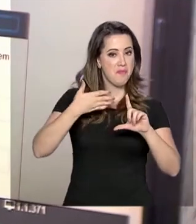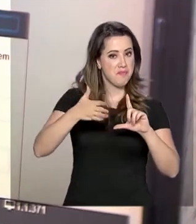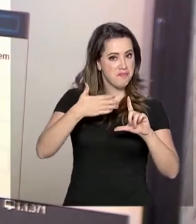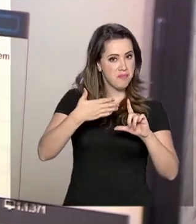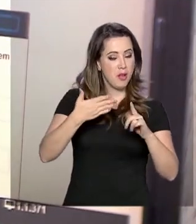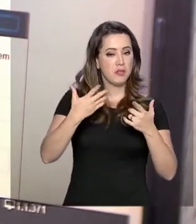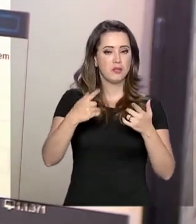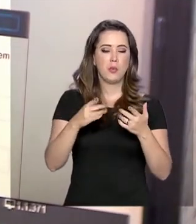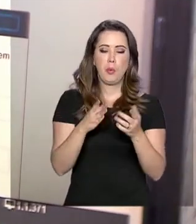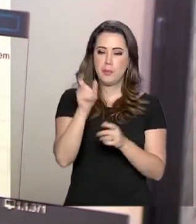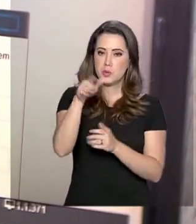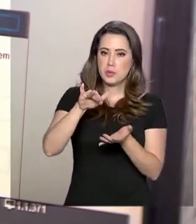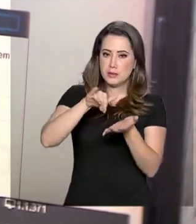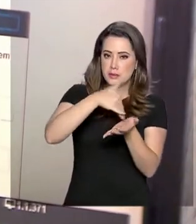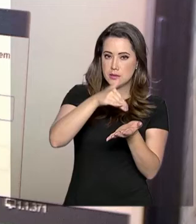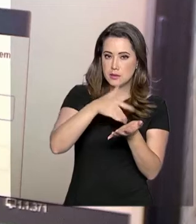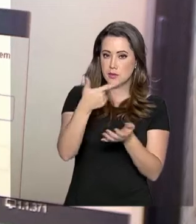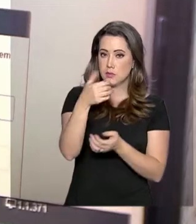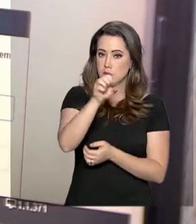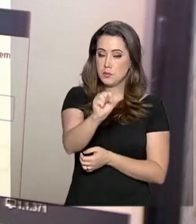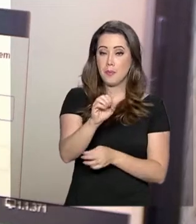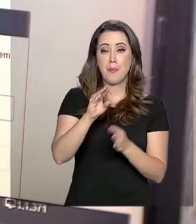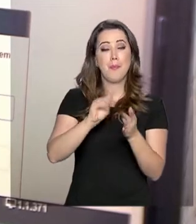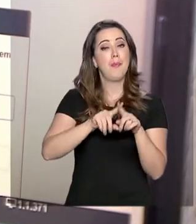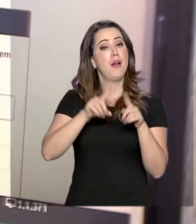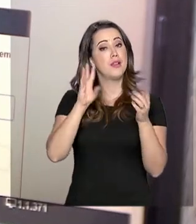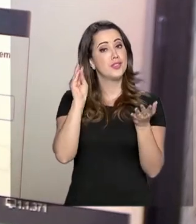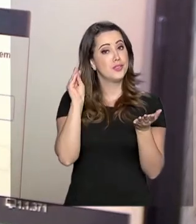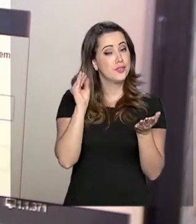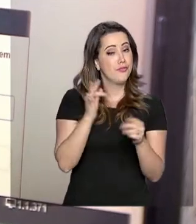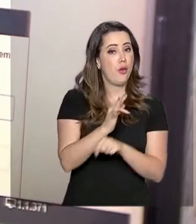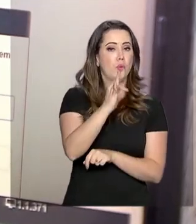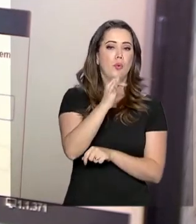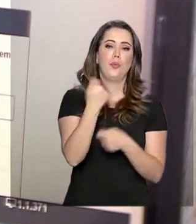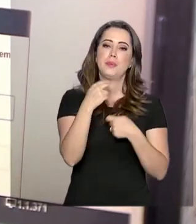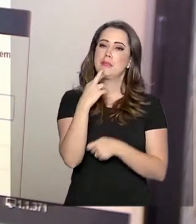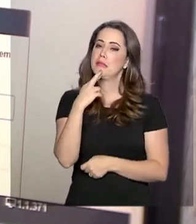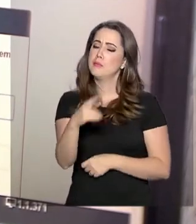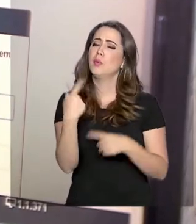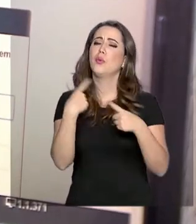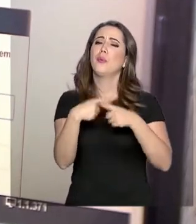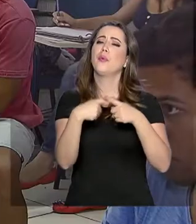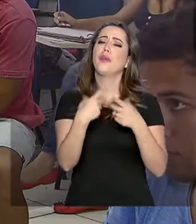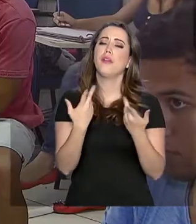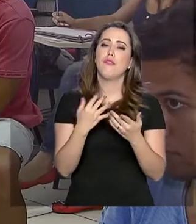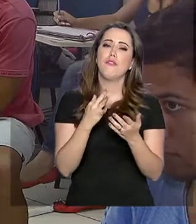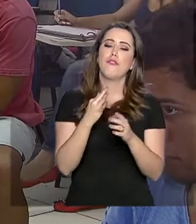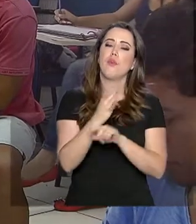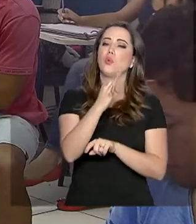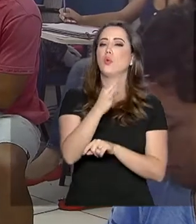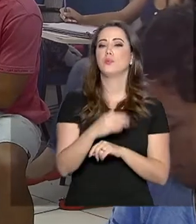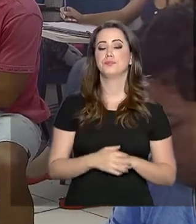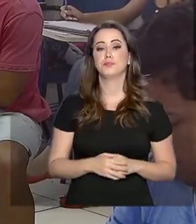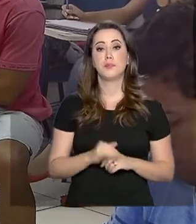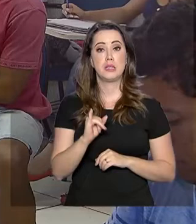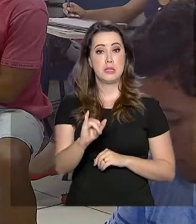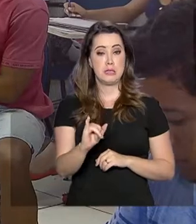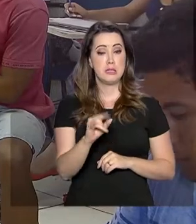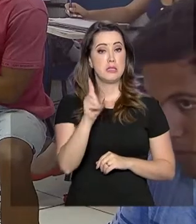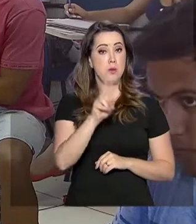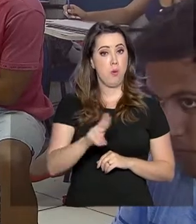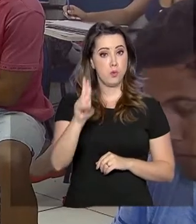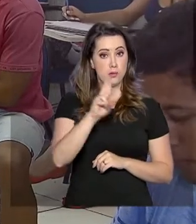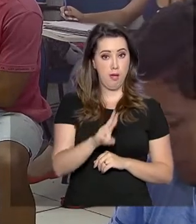fazer a prova em 2018 e não compareceu deve justificar o motivo da ausência neste ano. Quem deixar aparelhos